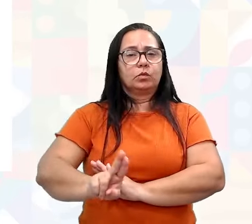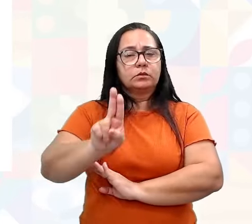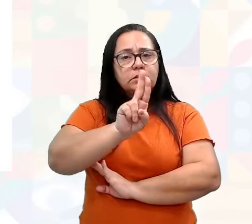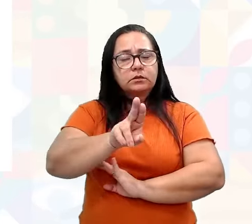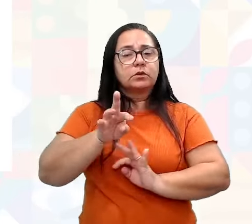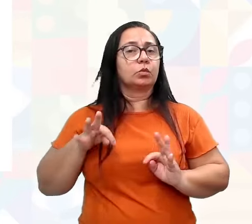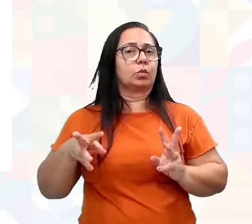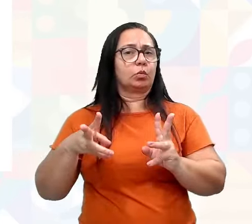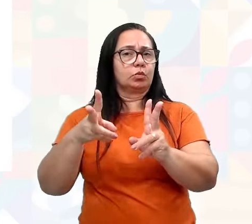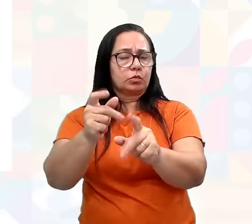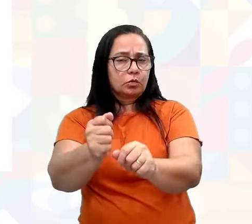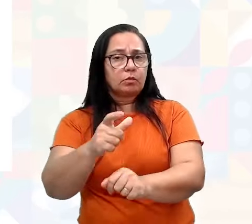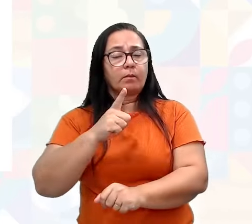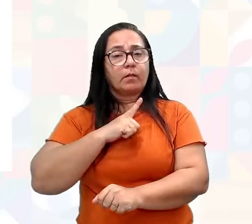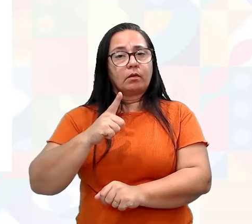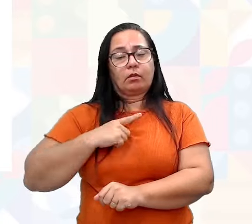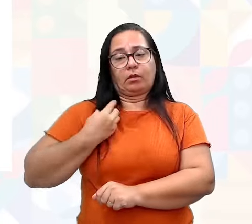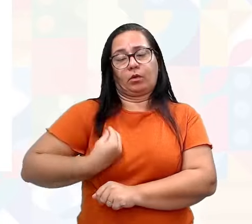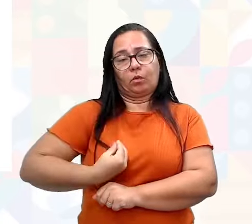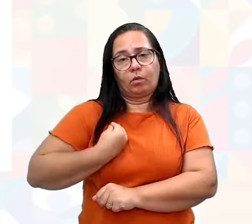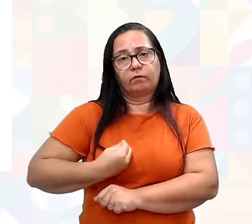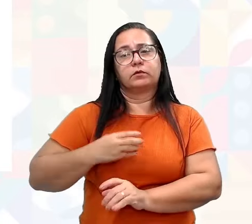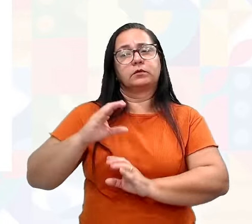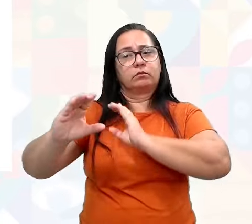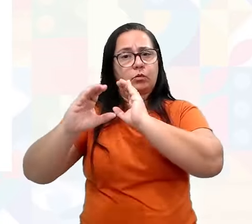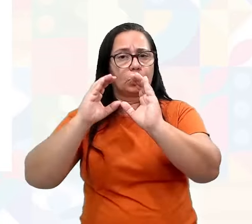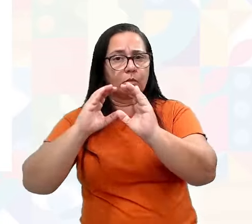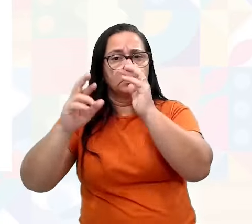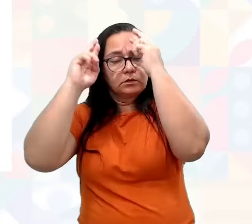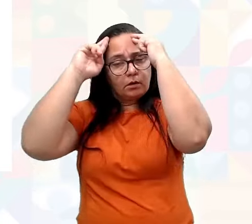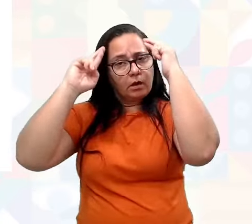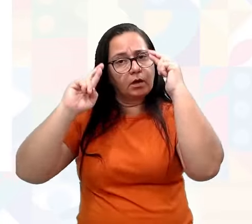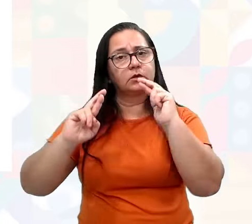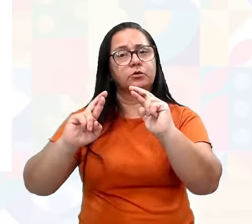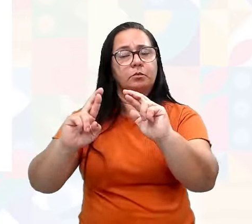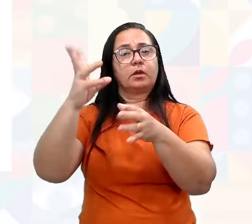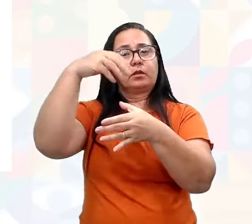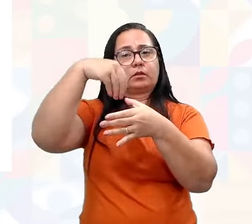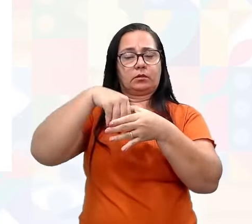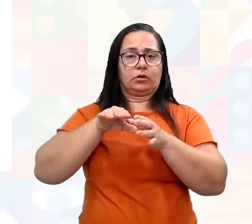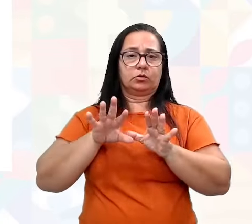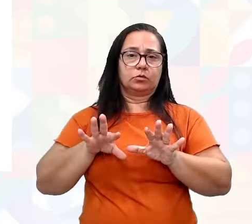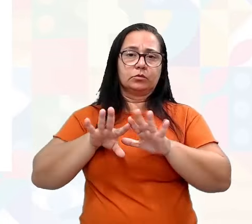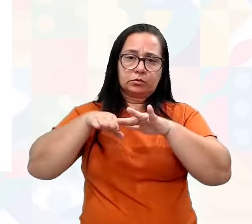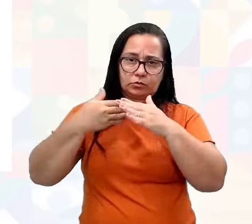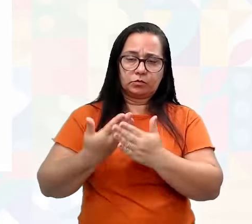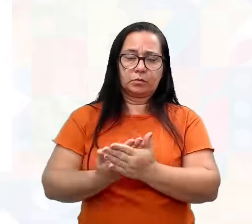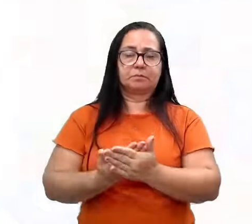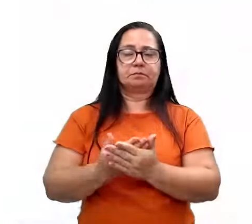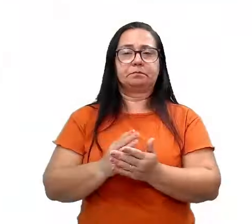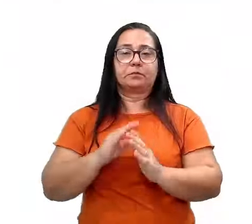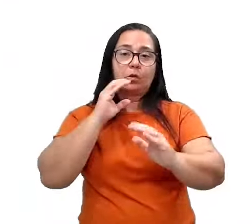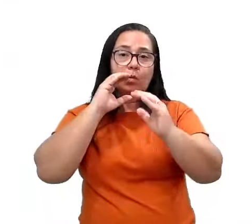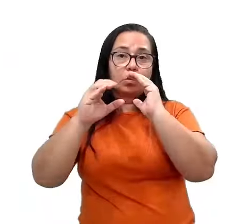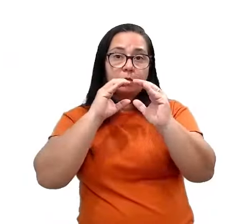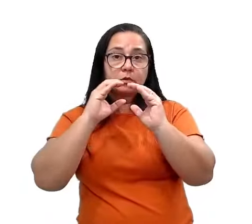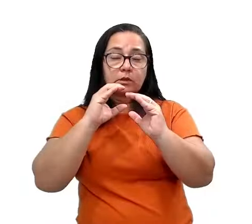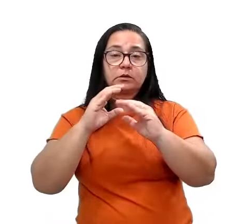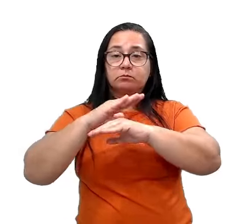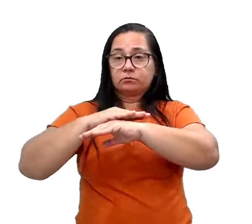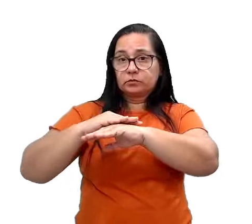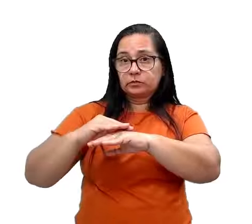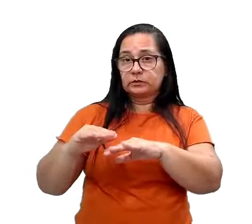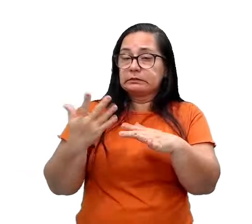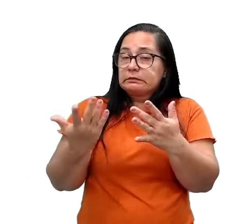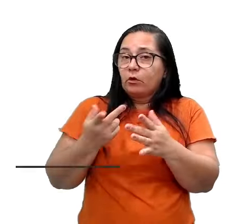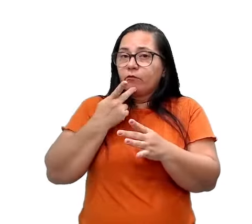tudo isso para ter uma boa convivência, uma boa comunicação e respeito dentro com todos. Comunicação efetiva. Vem